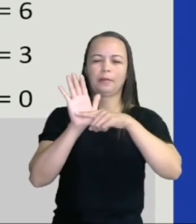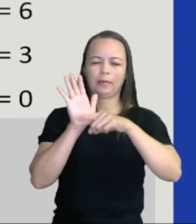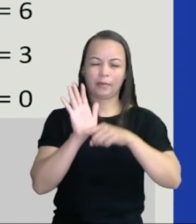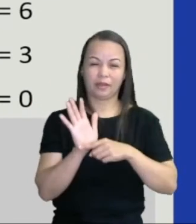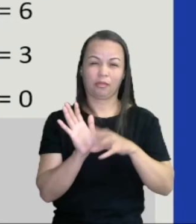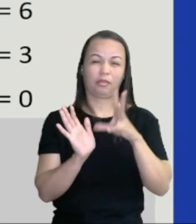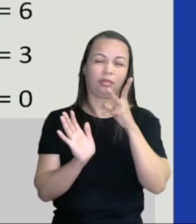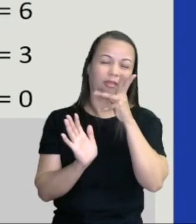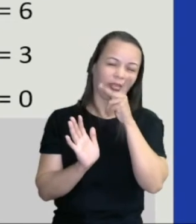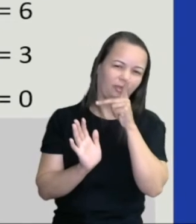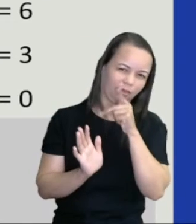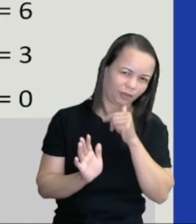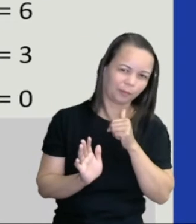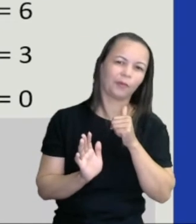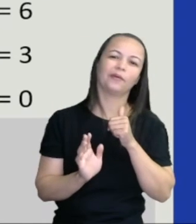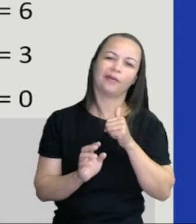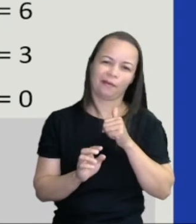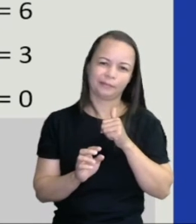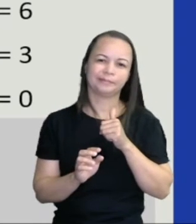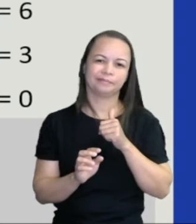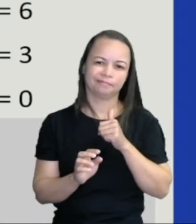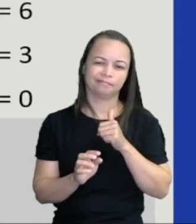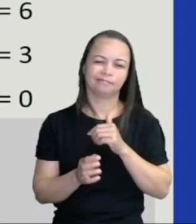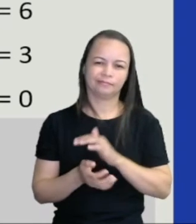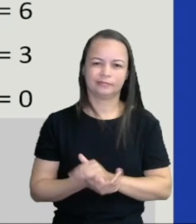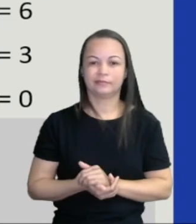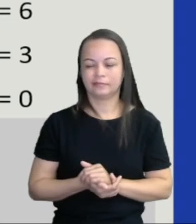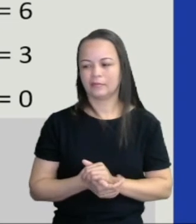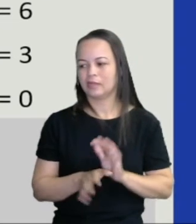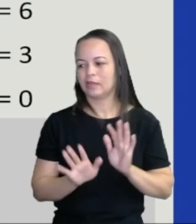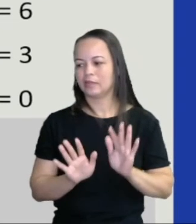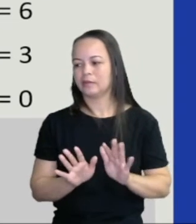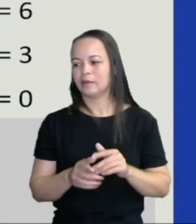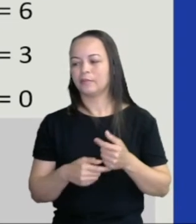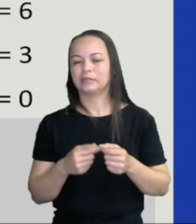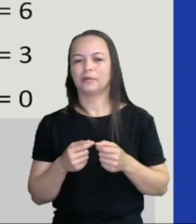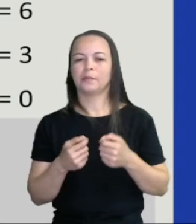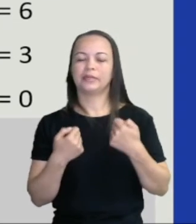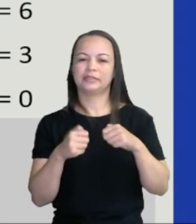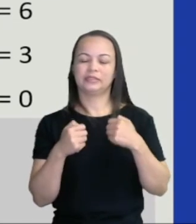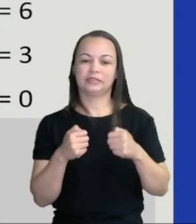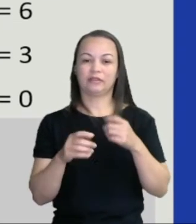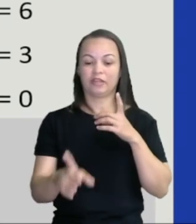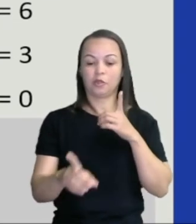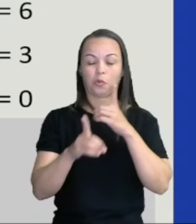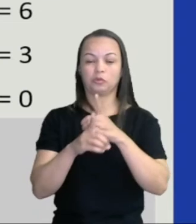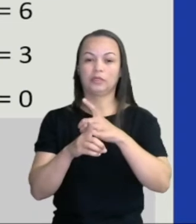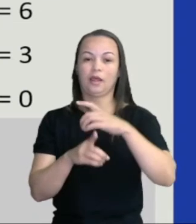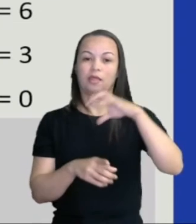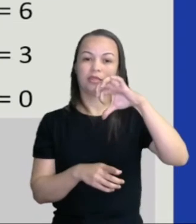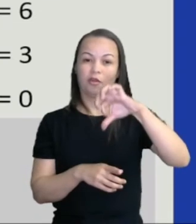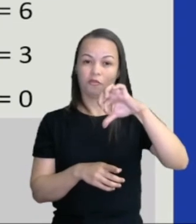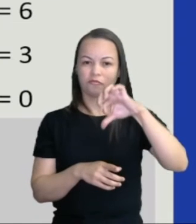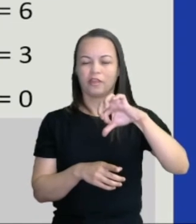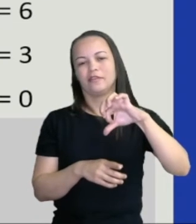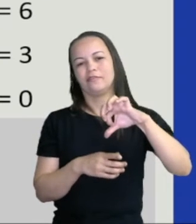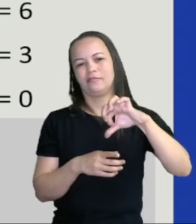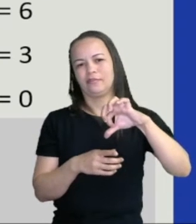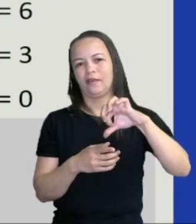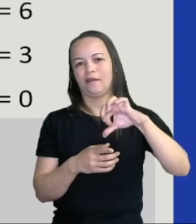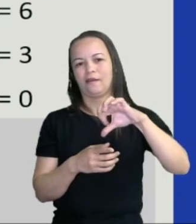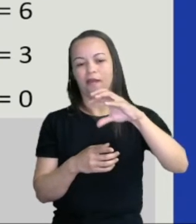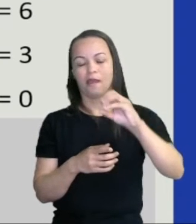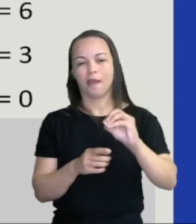Demorar demais, né? Eu tenho que achar 90 repetições aí. 90